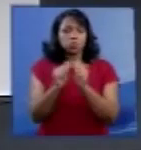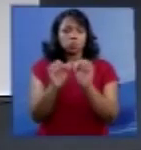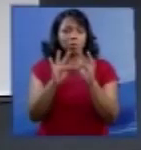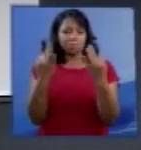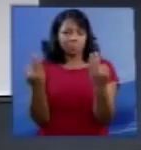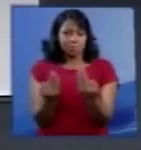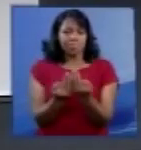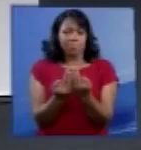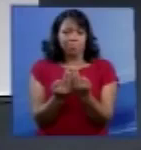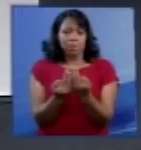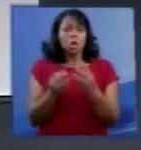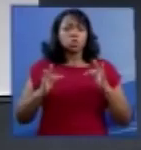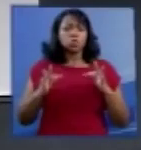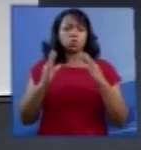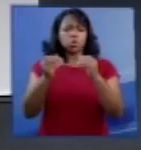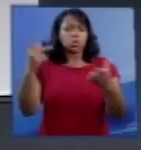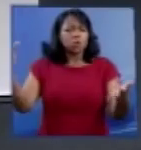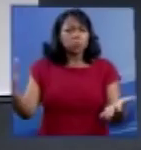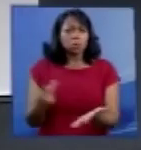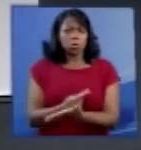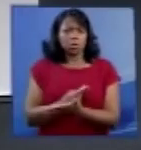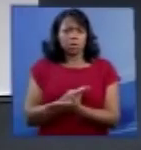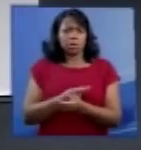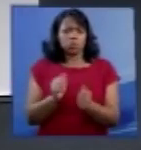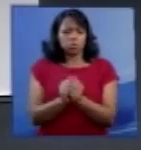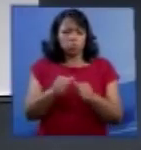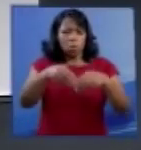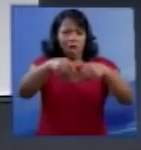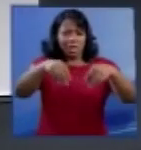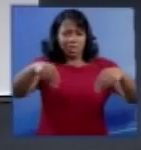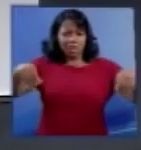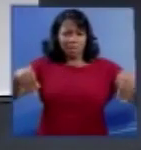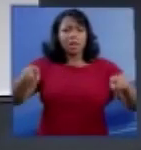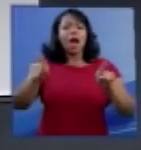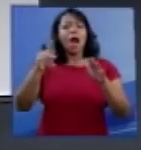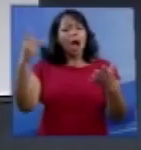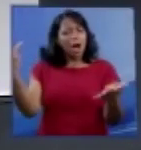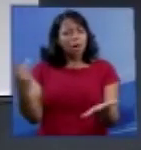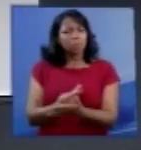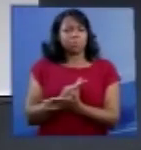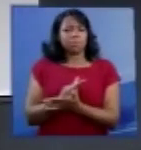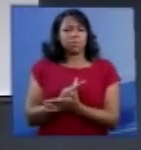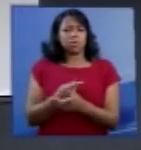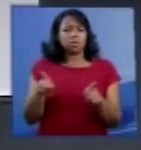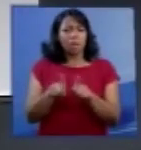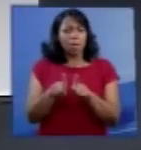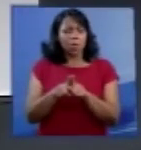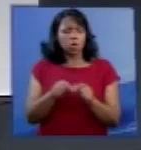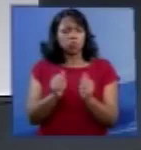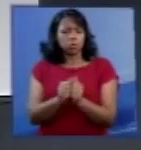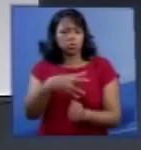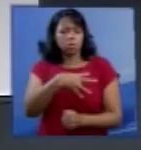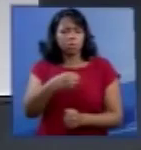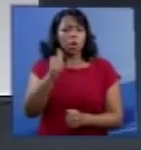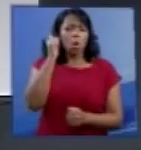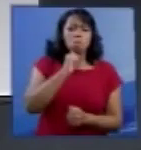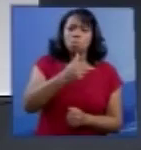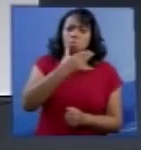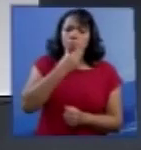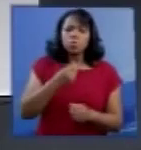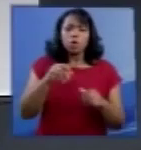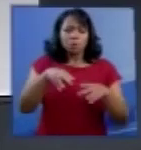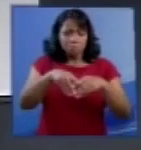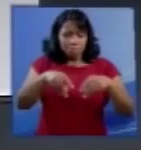tudo que acontece com a terra, acontece com os filhos e filhas da